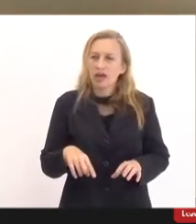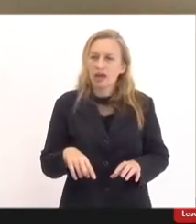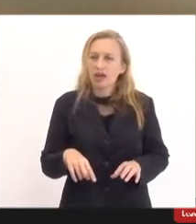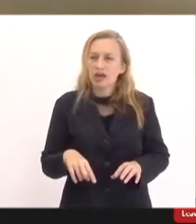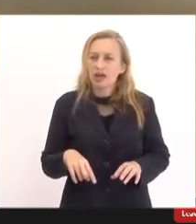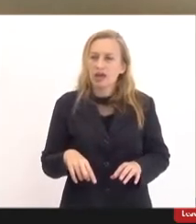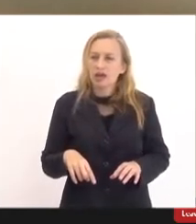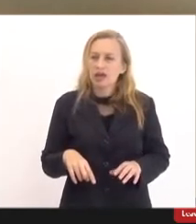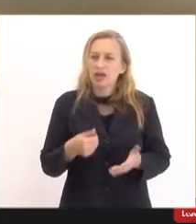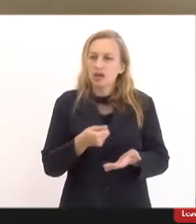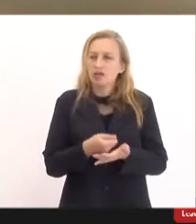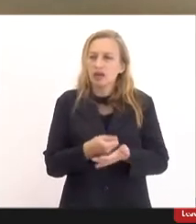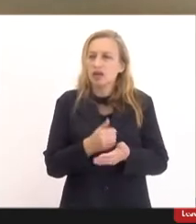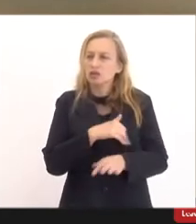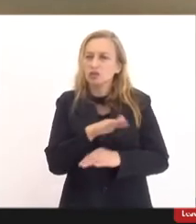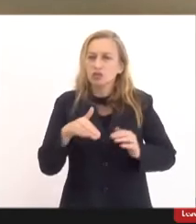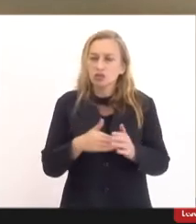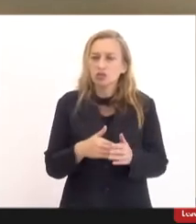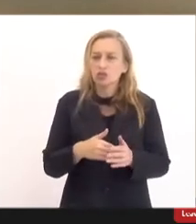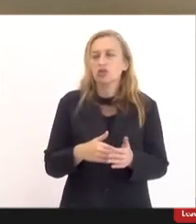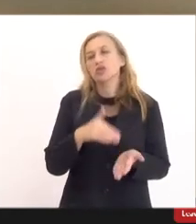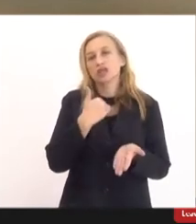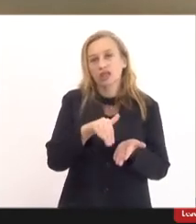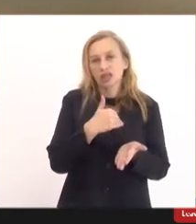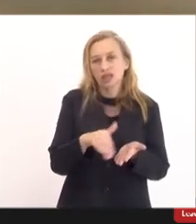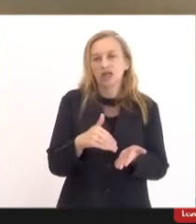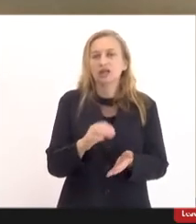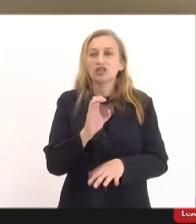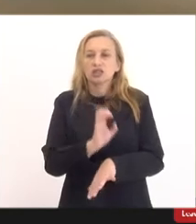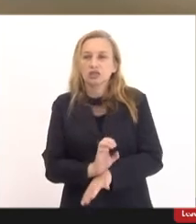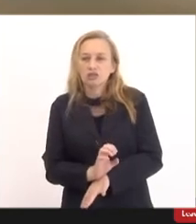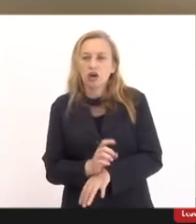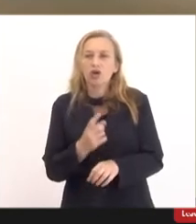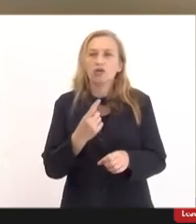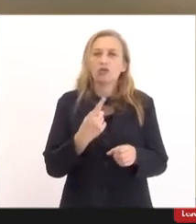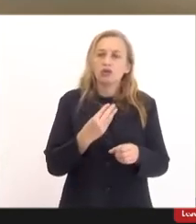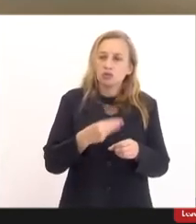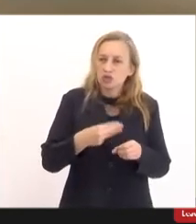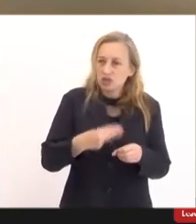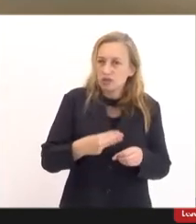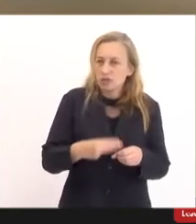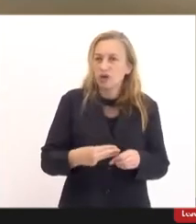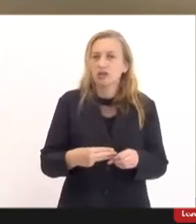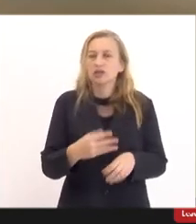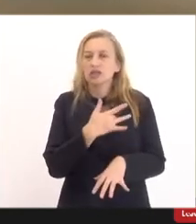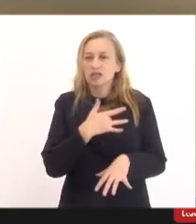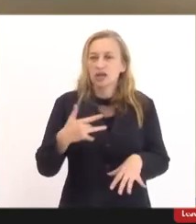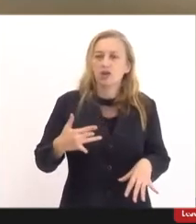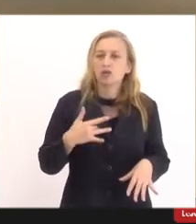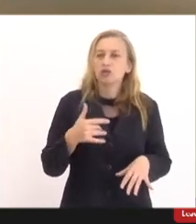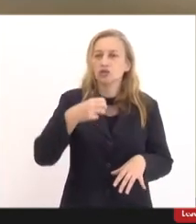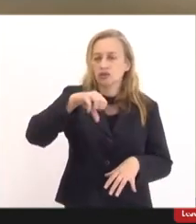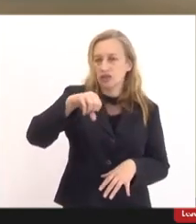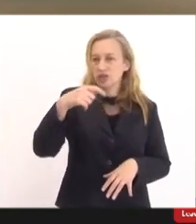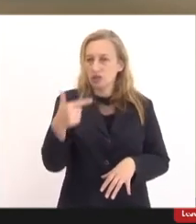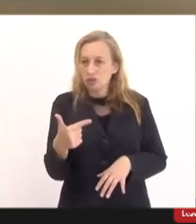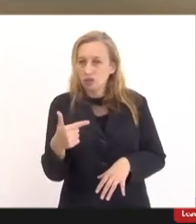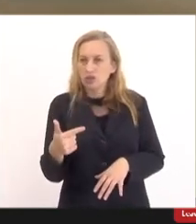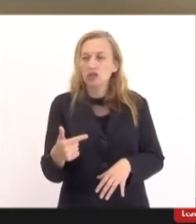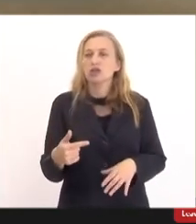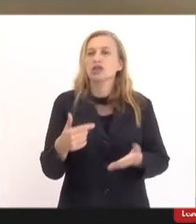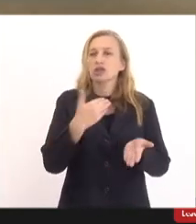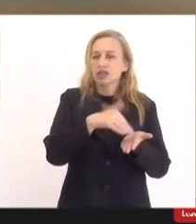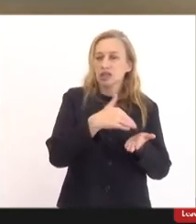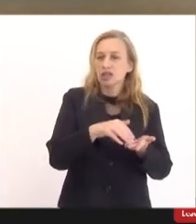por todos os secretários estaduais municipais de saúde dos 92 e também pela Secretaria Estadual de Saúde a